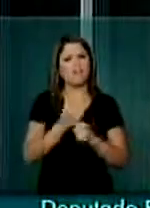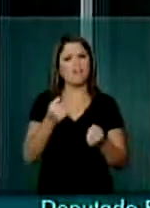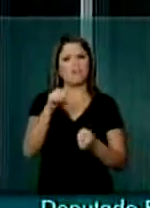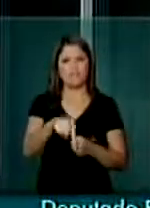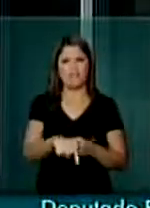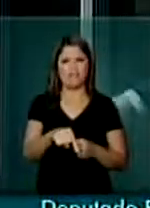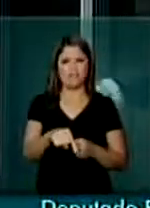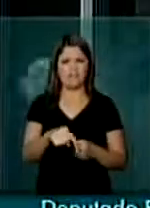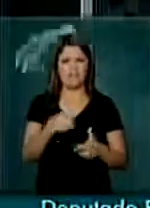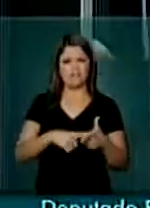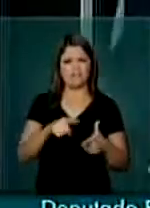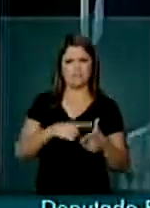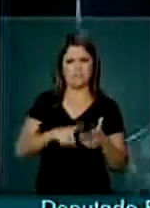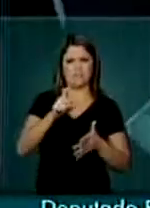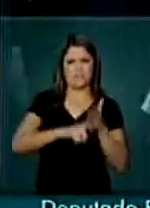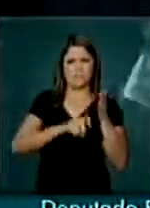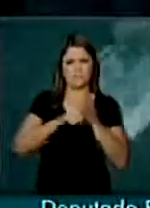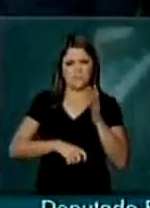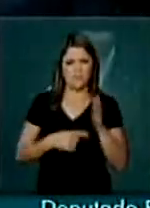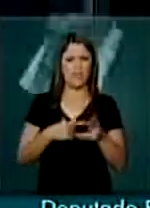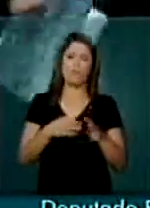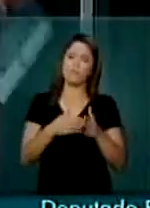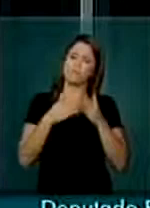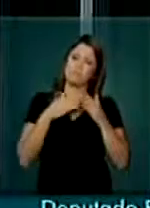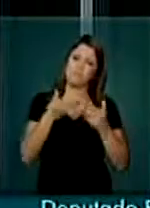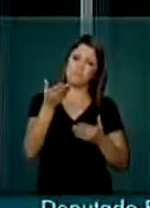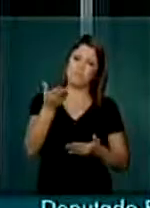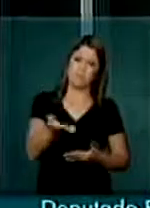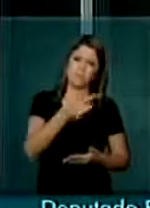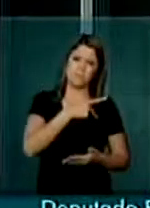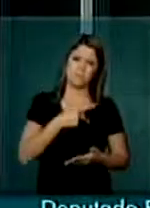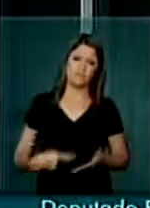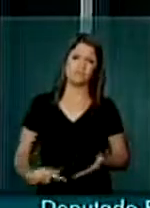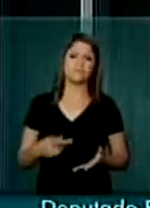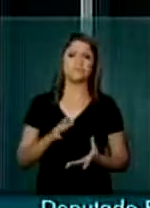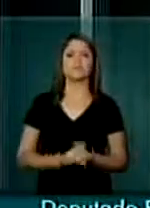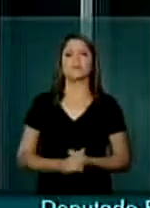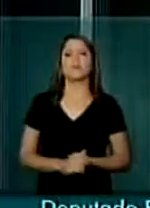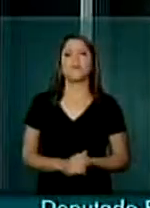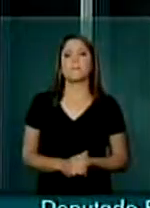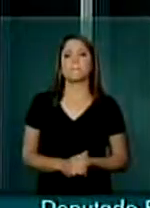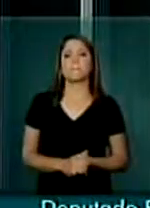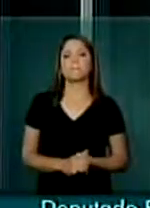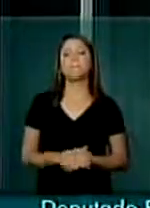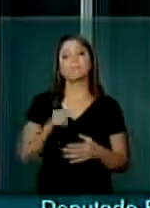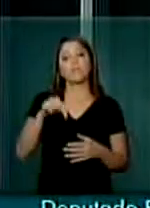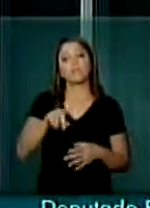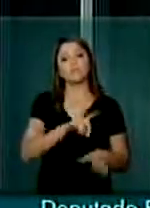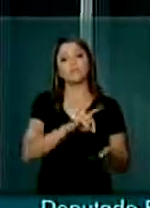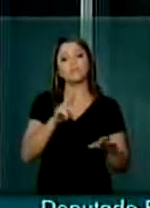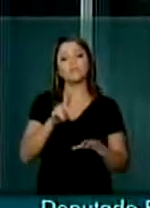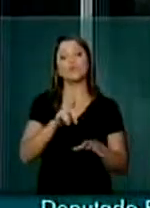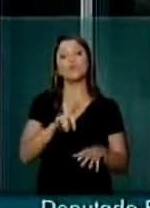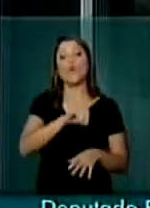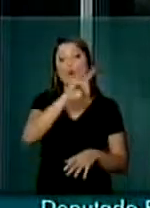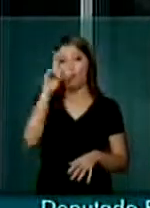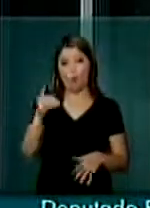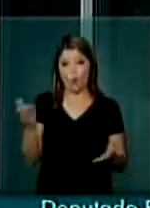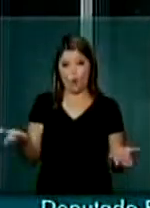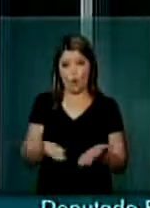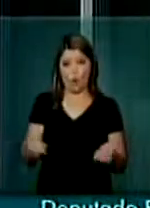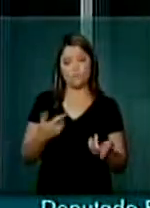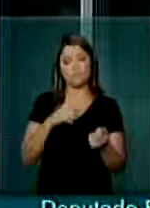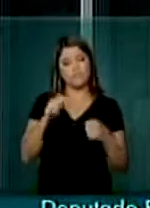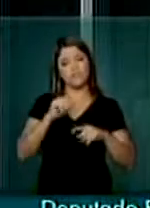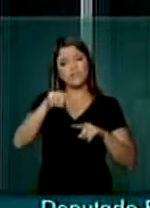e nós precisamos fazer isso. Portanto, solicito a vossa excelência, senhor presidente, neste dia, que examine e coloque na